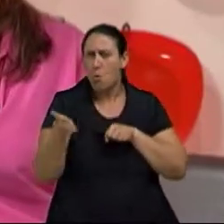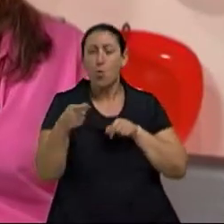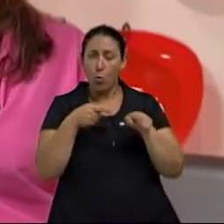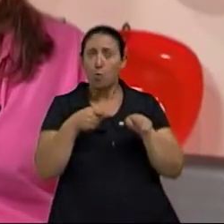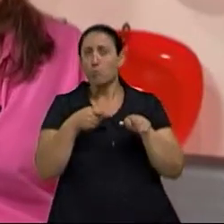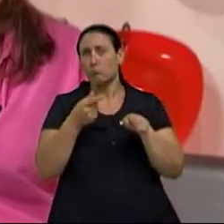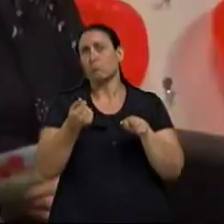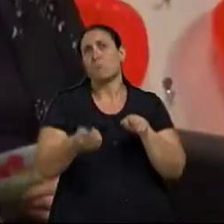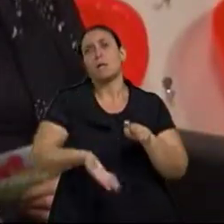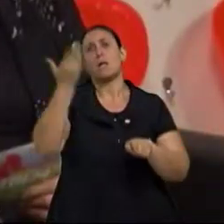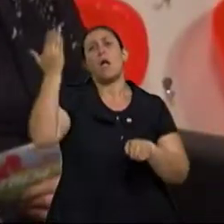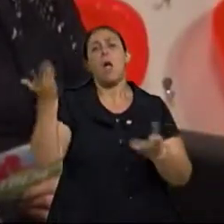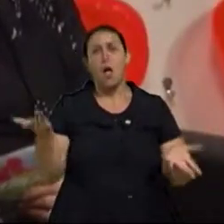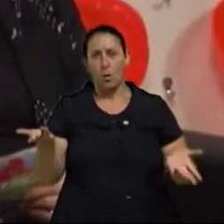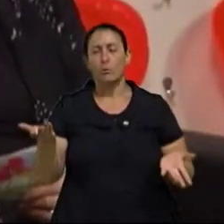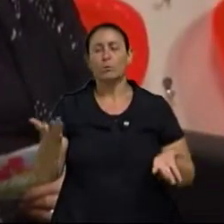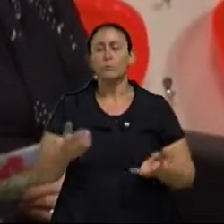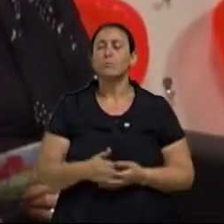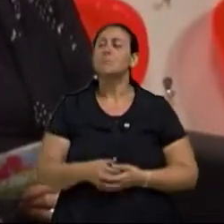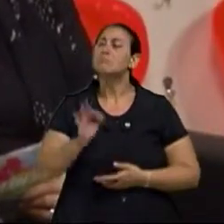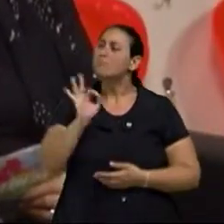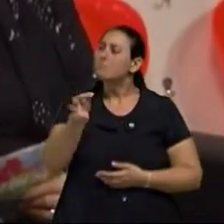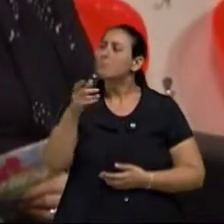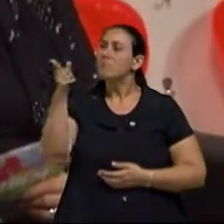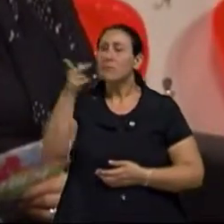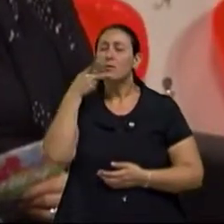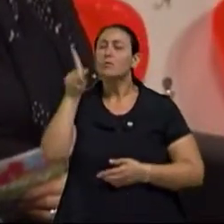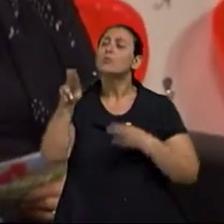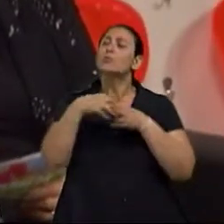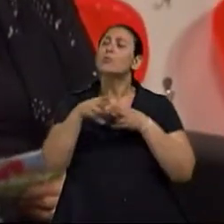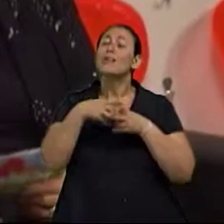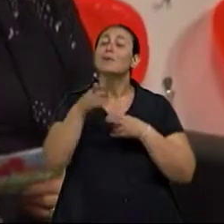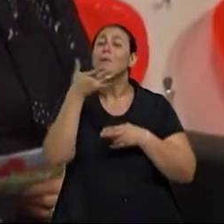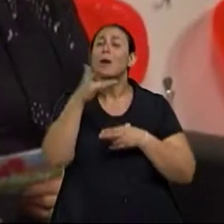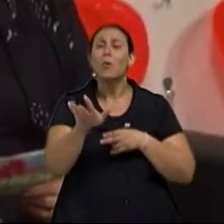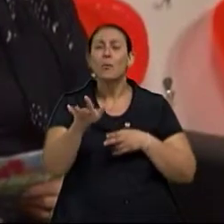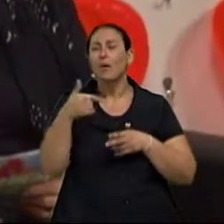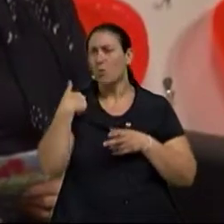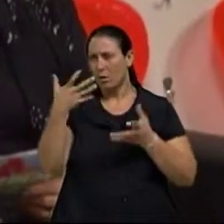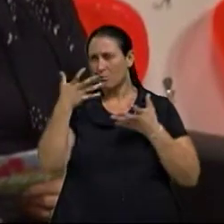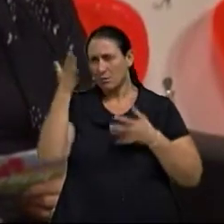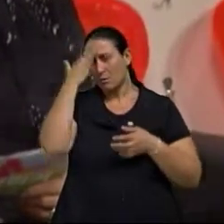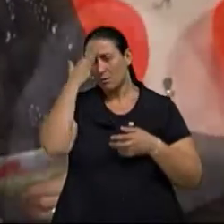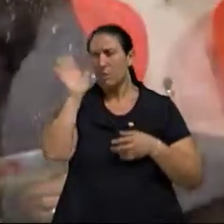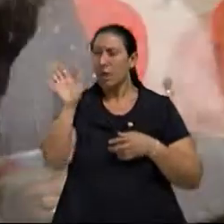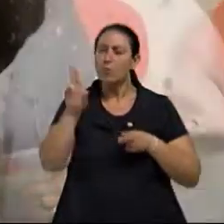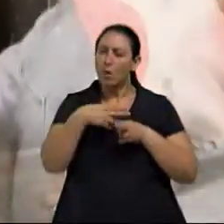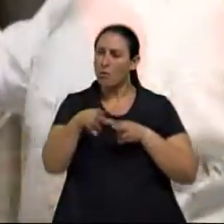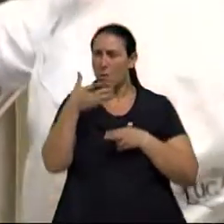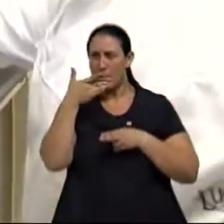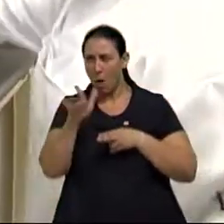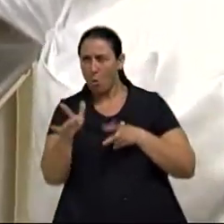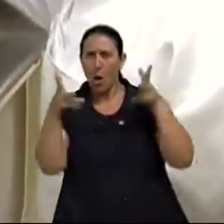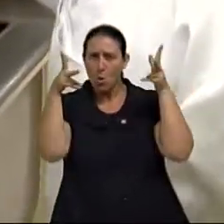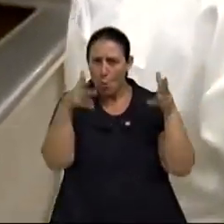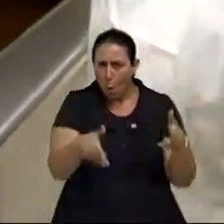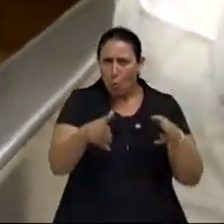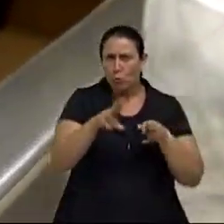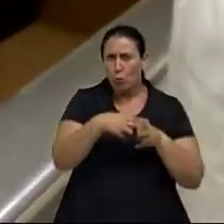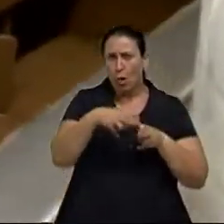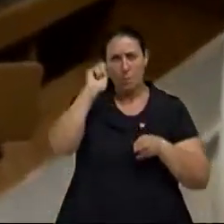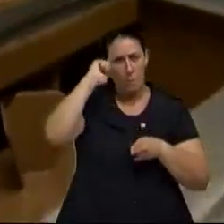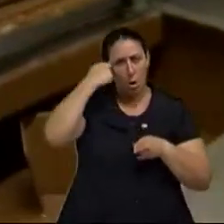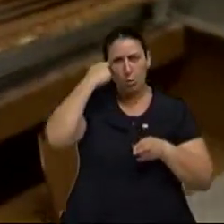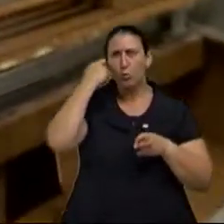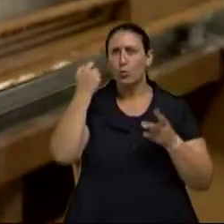gordura vegetal. E me diz o seguinte, falasse um pouquinho no chocolate branco, eu quero pegar. Ele tem os mesmos benefícios do chocolate preto, como